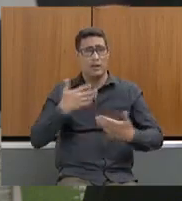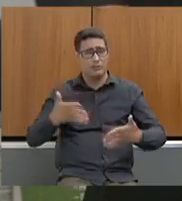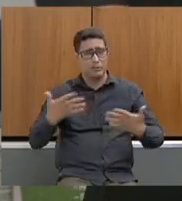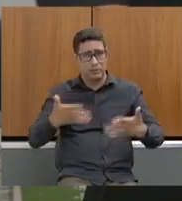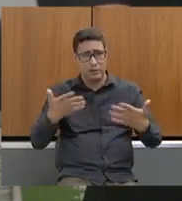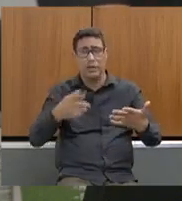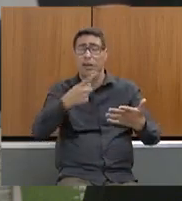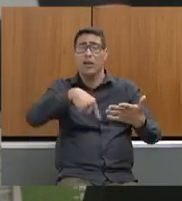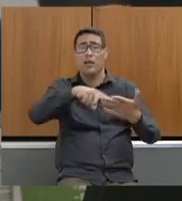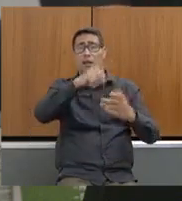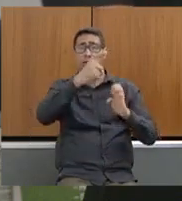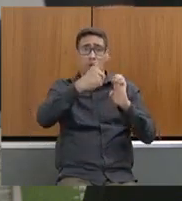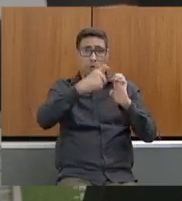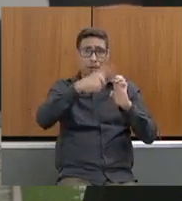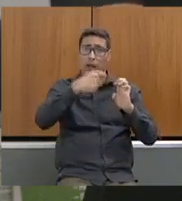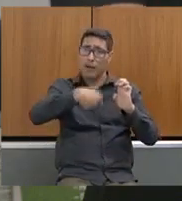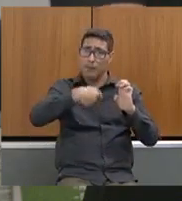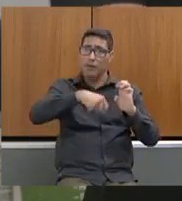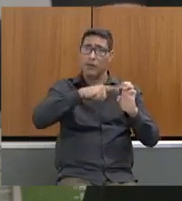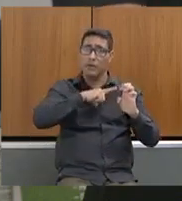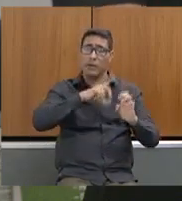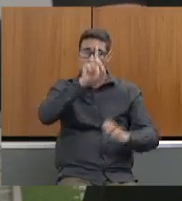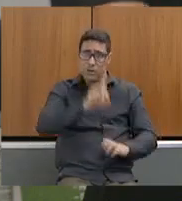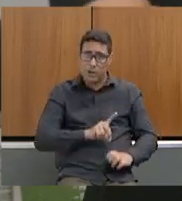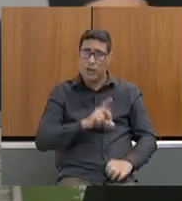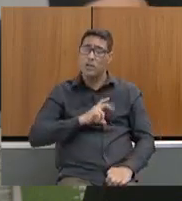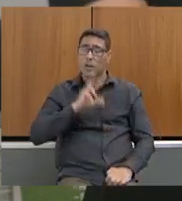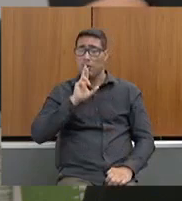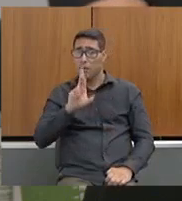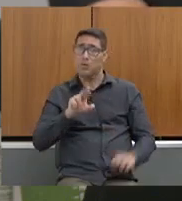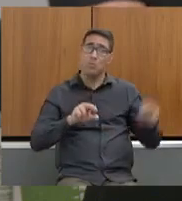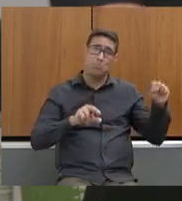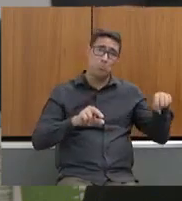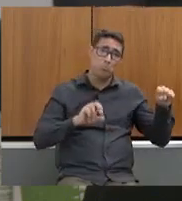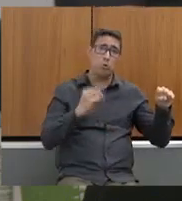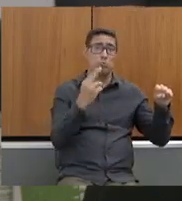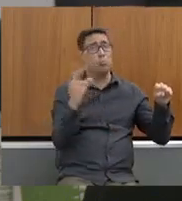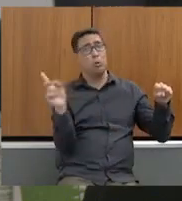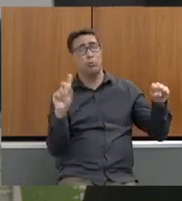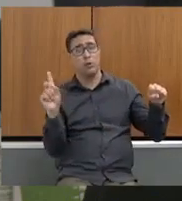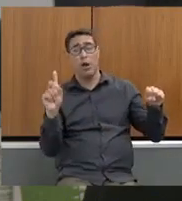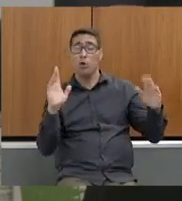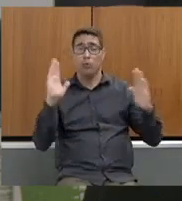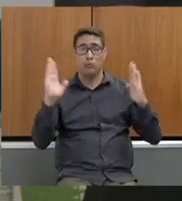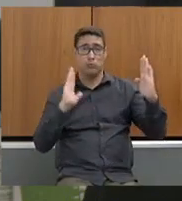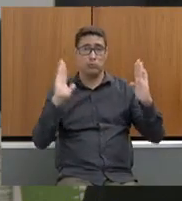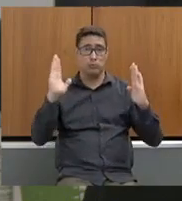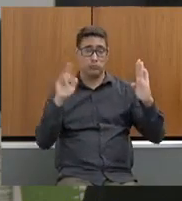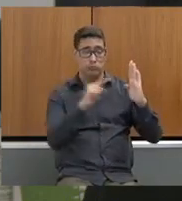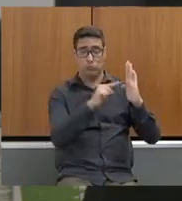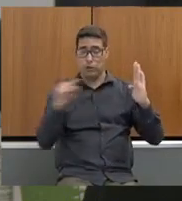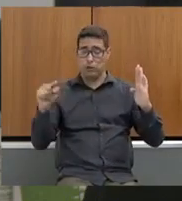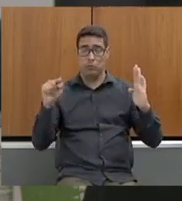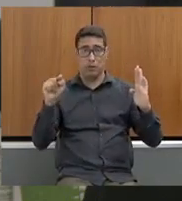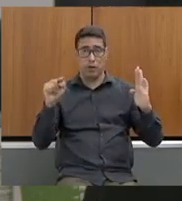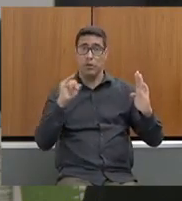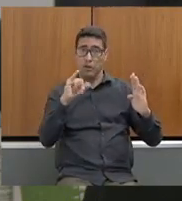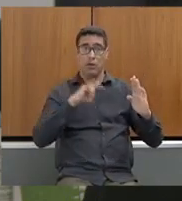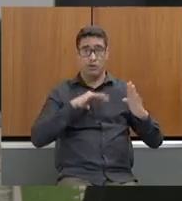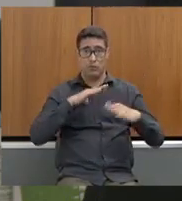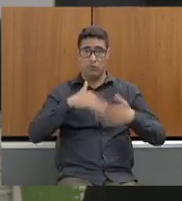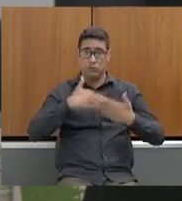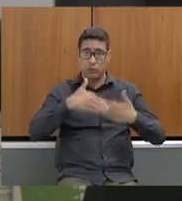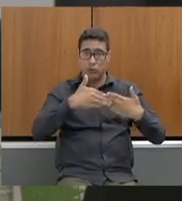direito a receber o sim ou não dentro do prazo previsto. Caso contrário, quando for analisado, avançou muito,